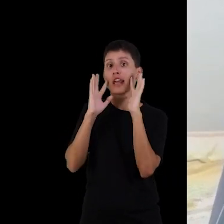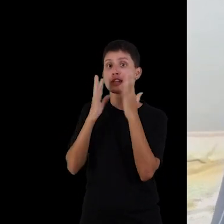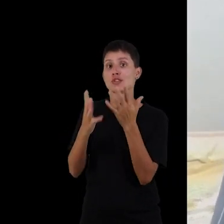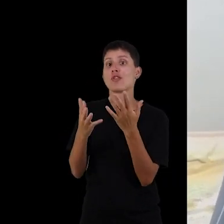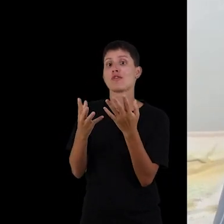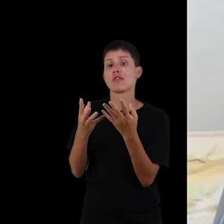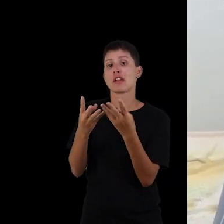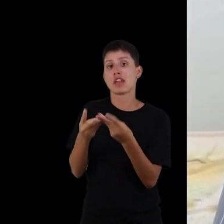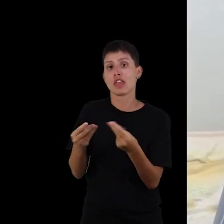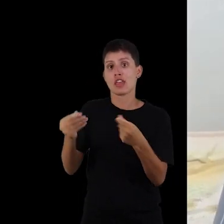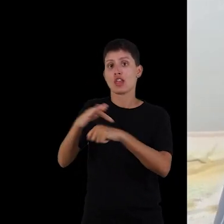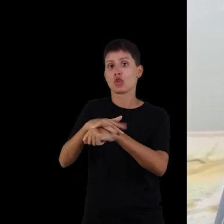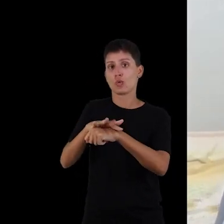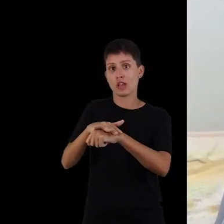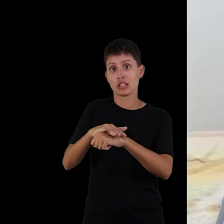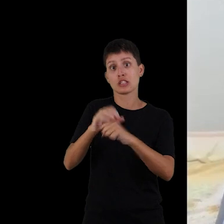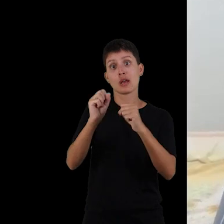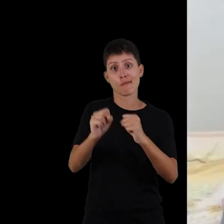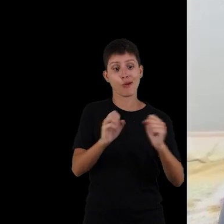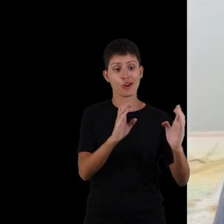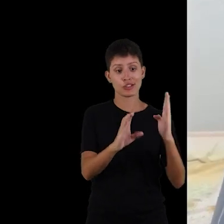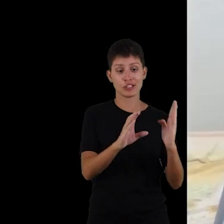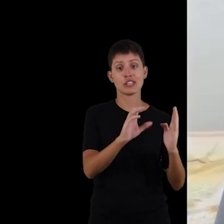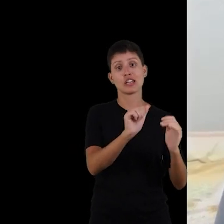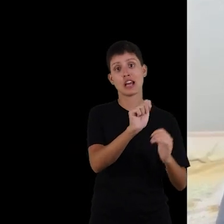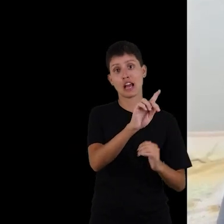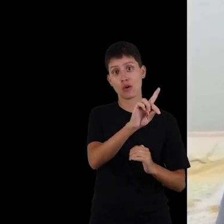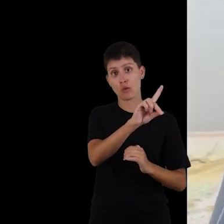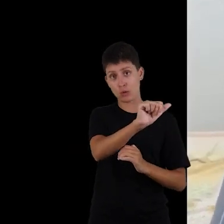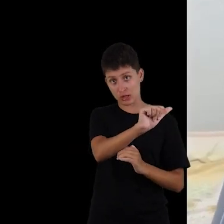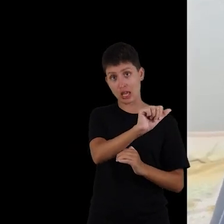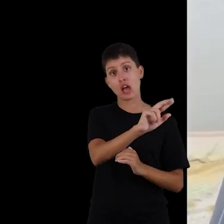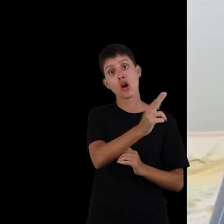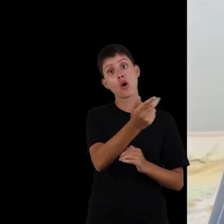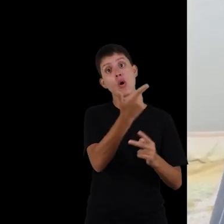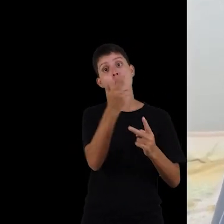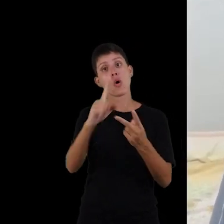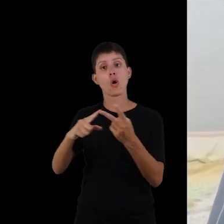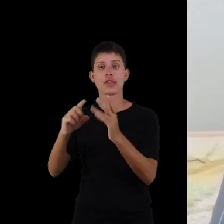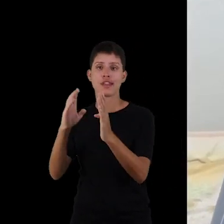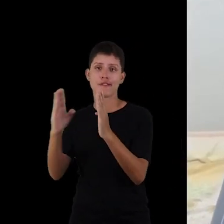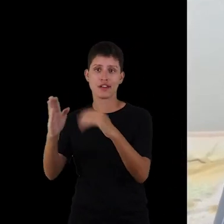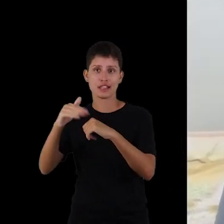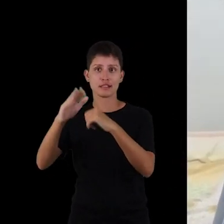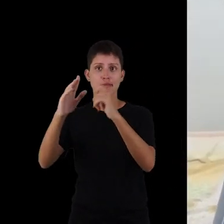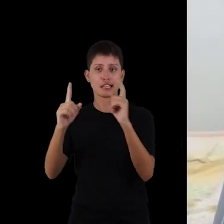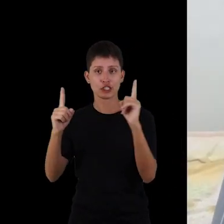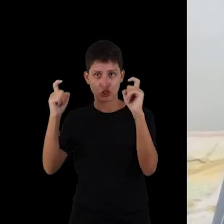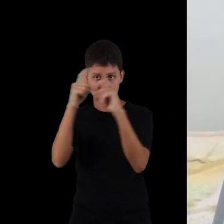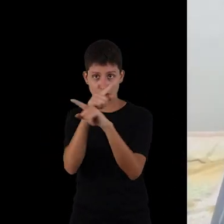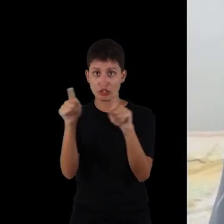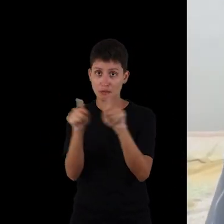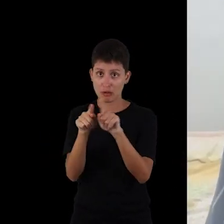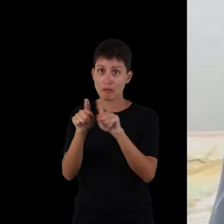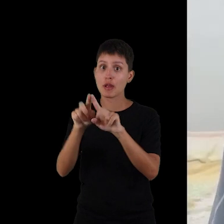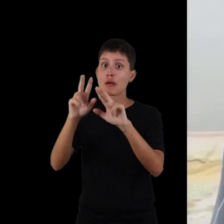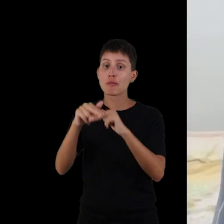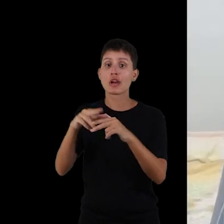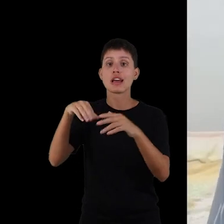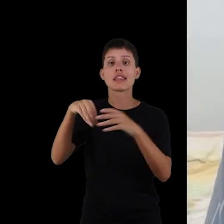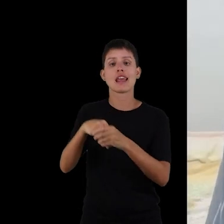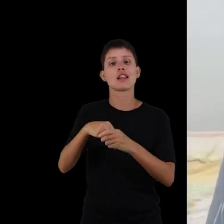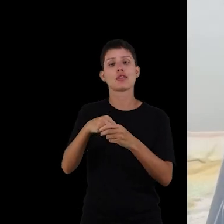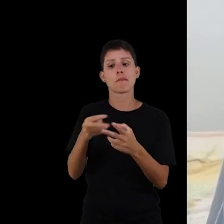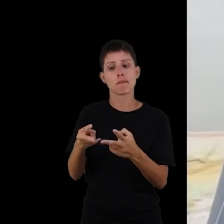fármaco contra a doença de Chagas, tanto a forma aguda, como, tanto a fase aguda, quanto a